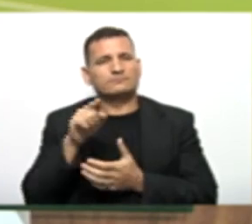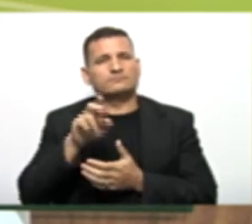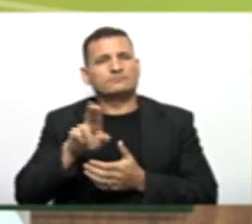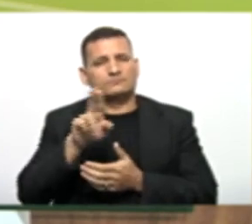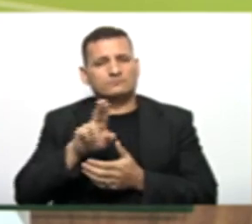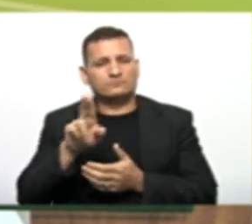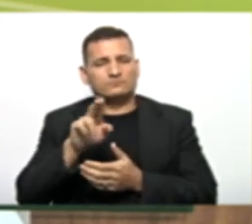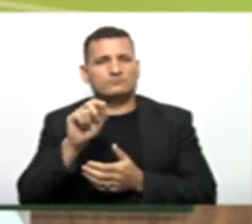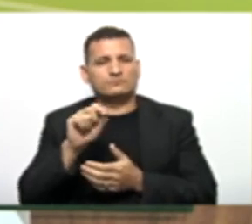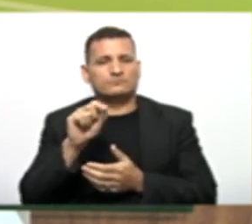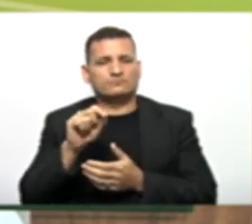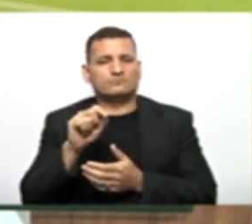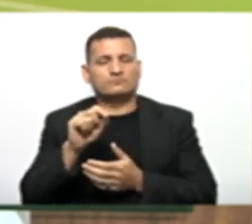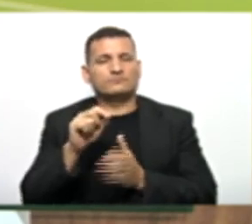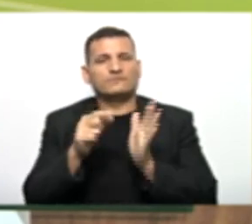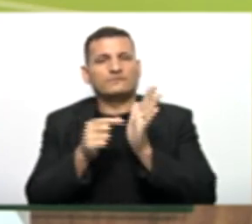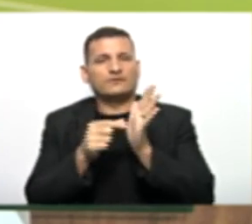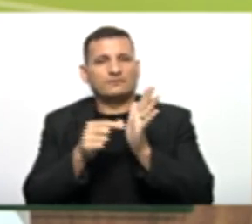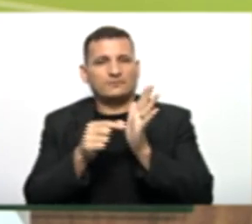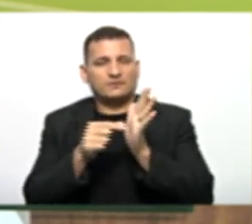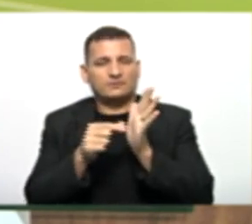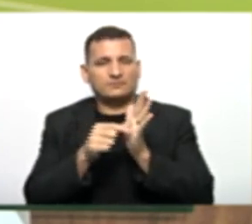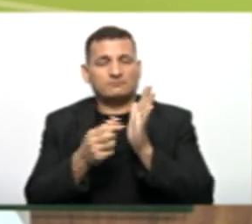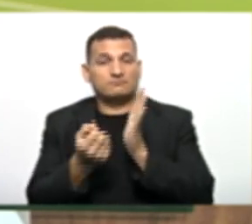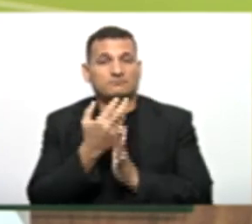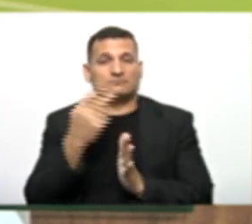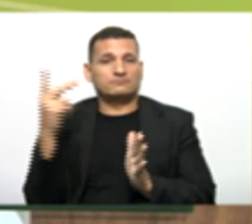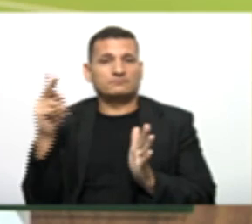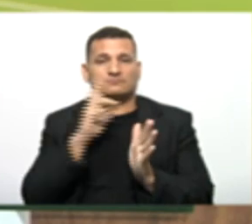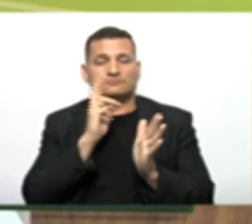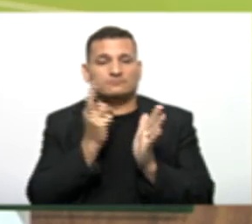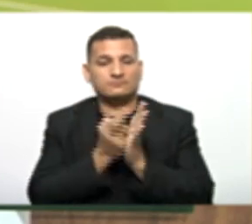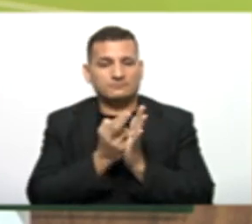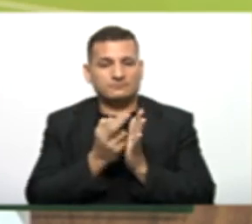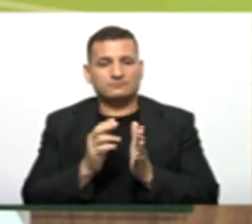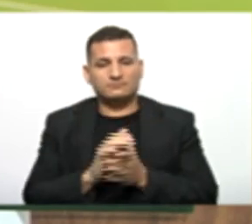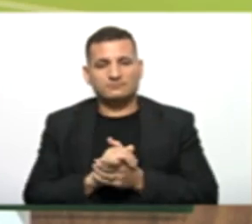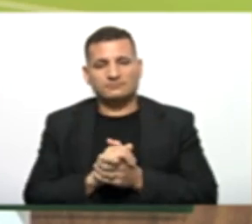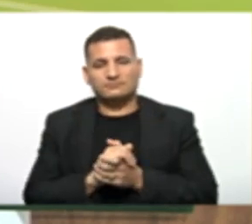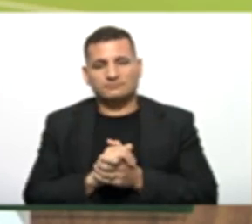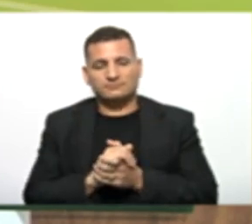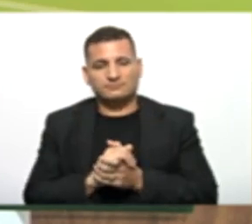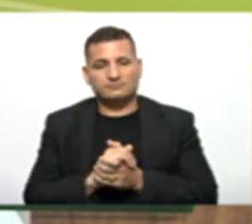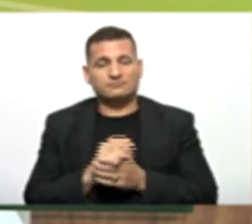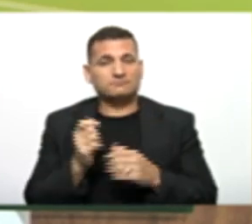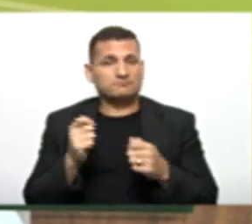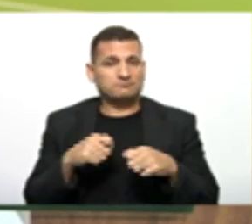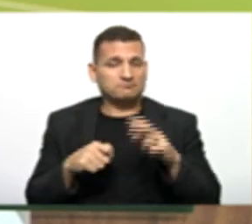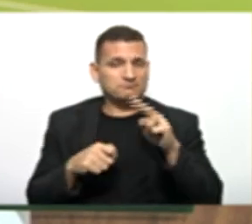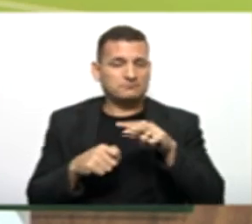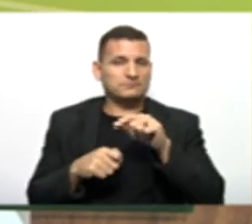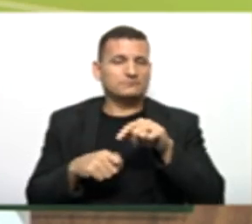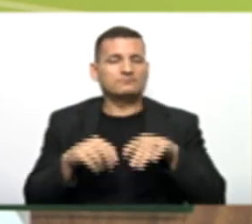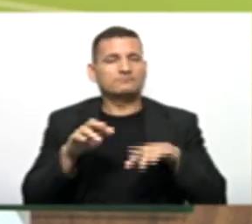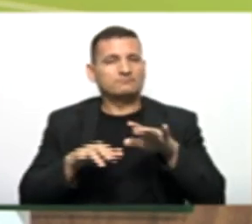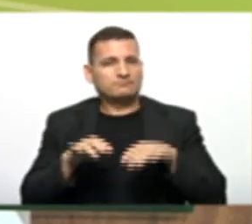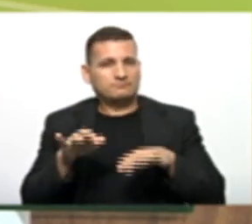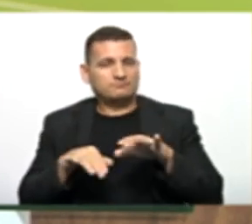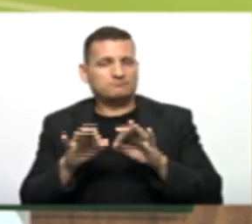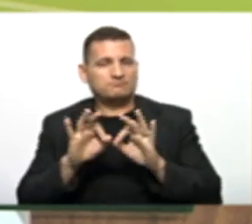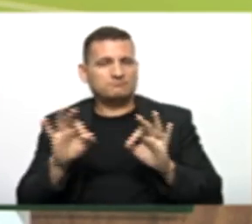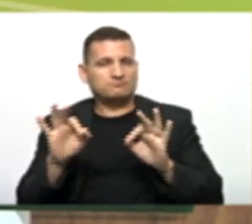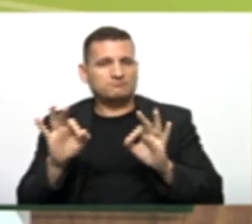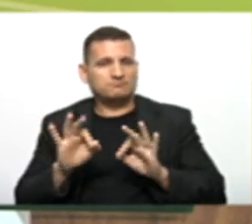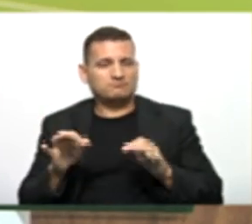online Para mandar a resposta dele Professor Então Aí Aí a gente pôde ver aqui Ele escreveu Tudo direitinho E